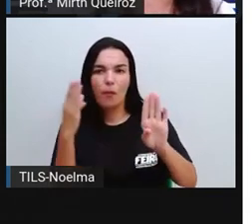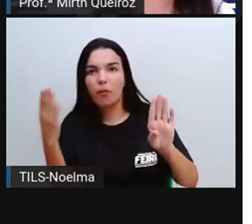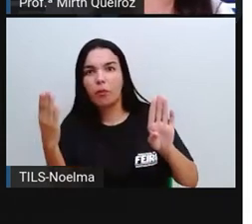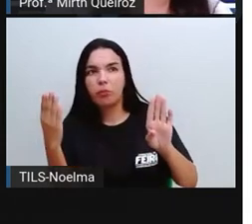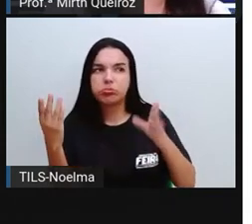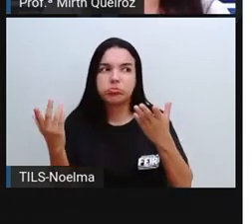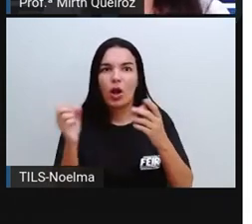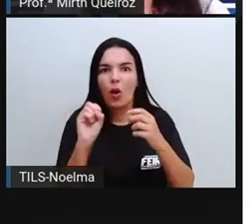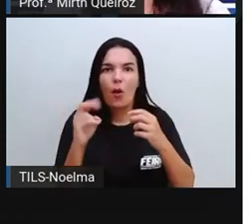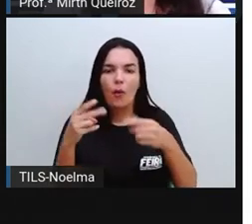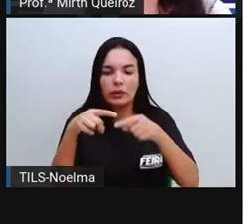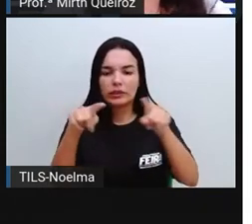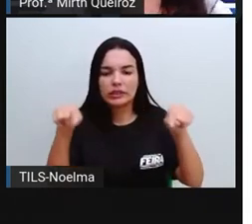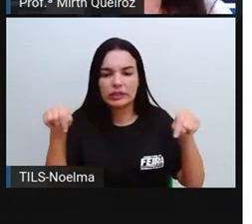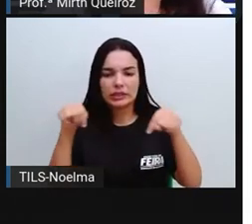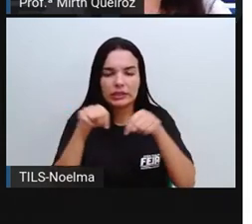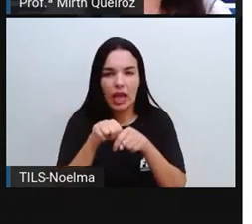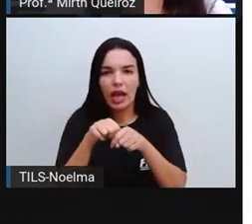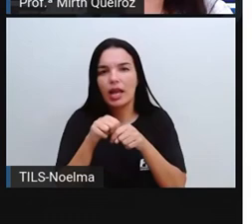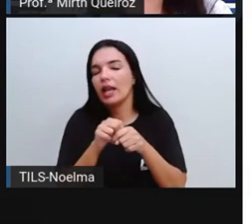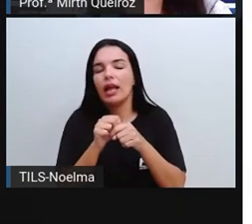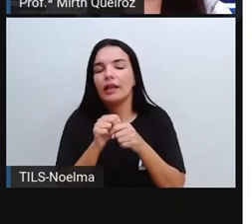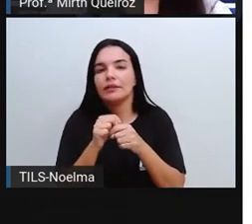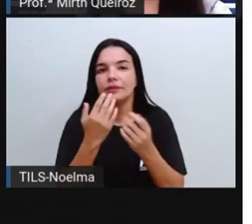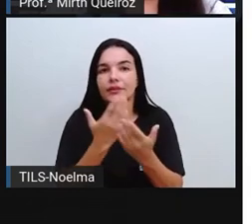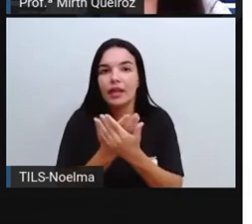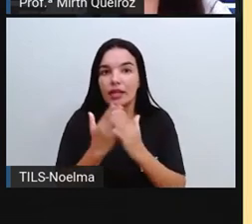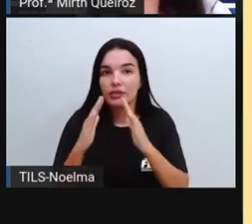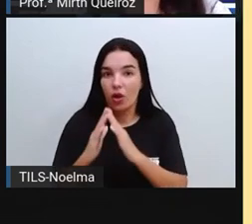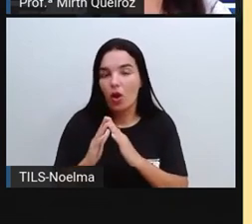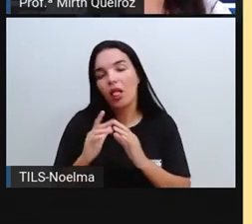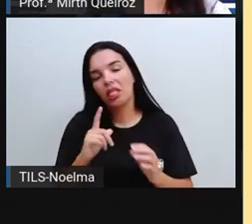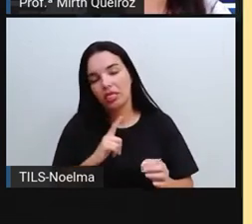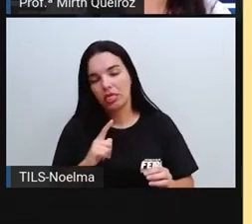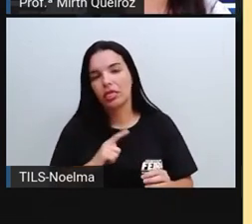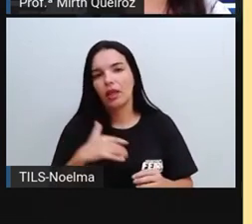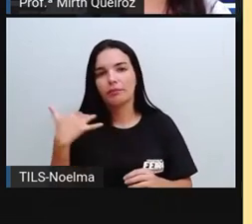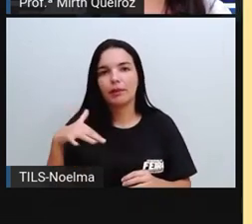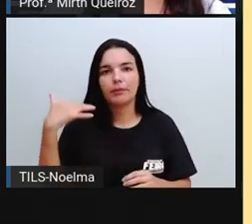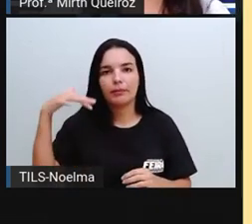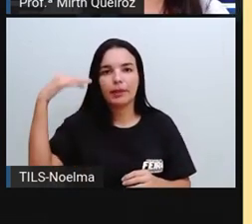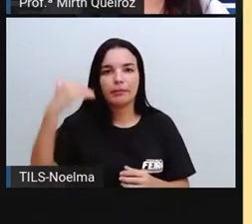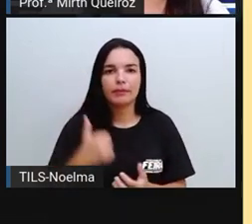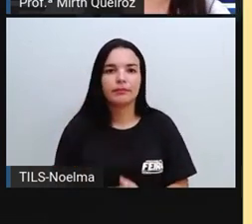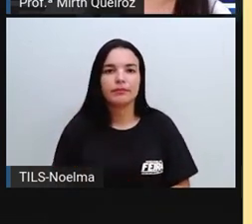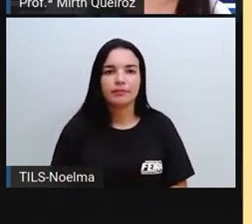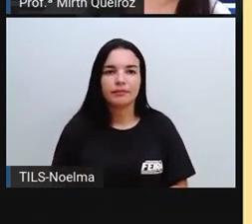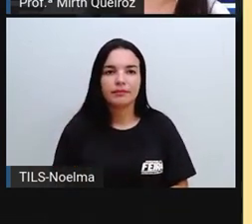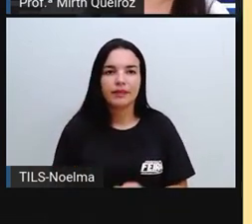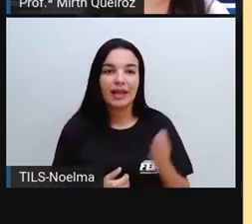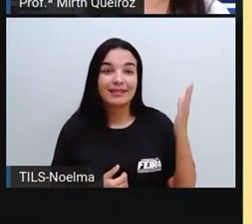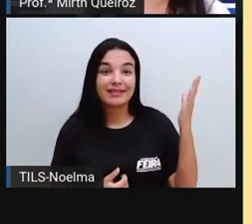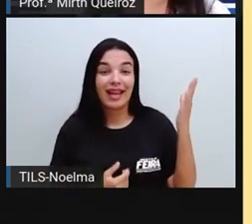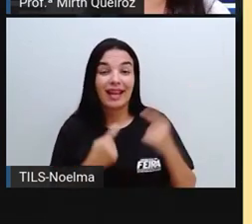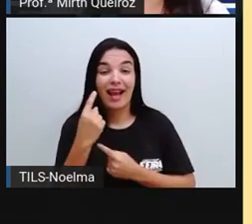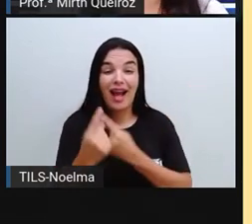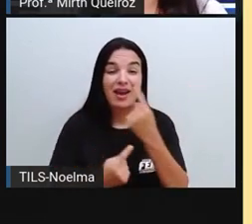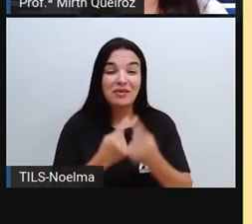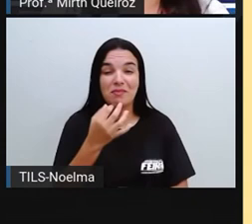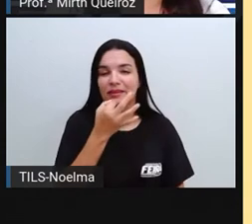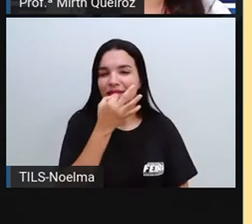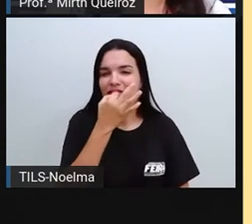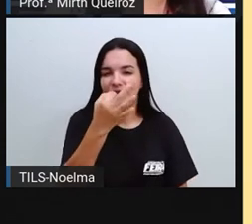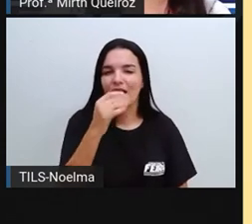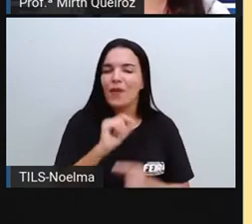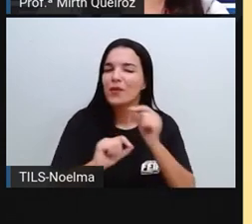na própria sala de aula, né? Caso tenha ar-condicionado, vai consumir mais energia. E aqui, então, a gente tem as dicas para